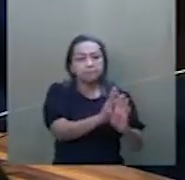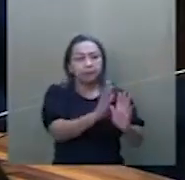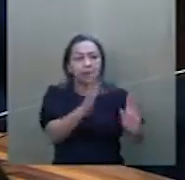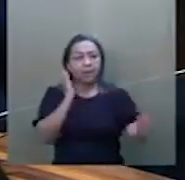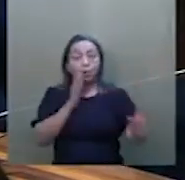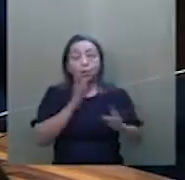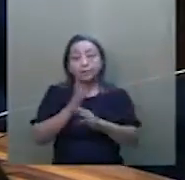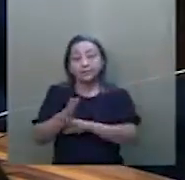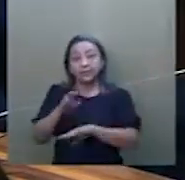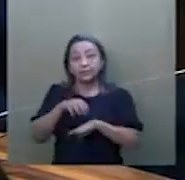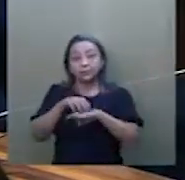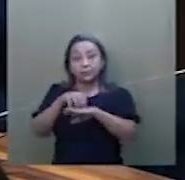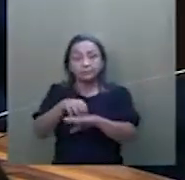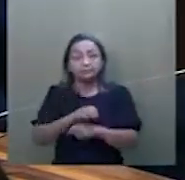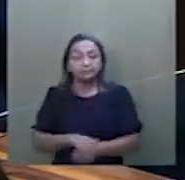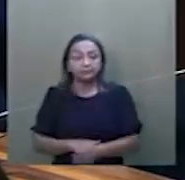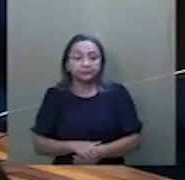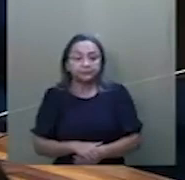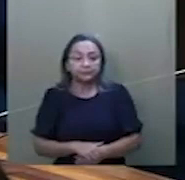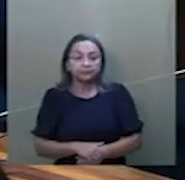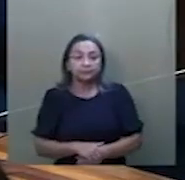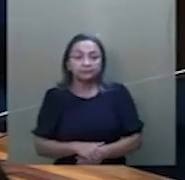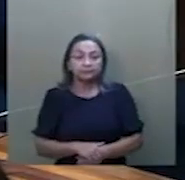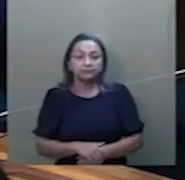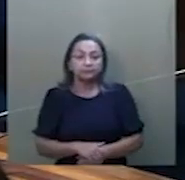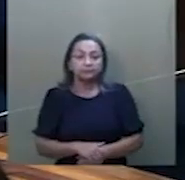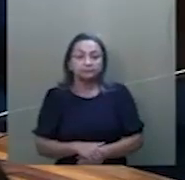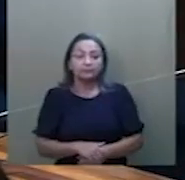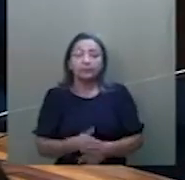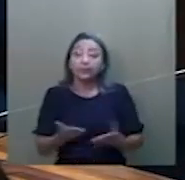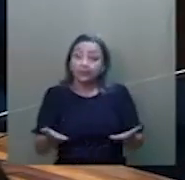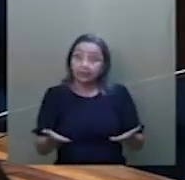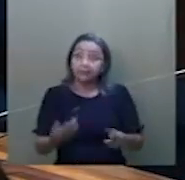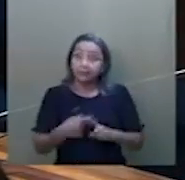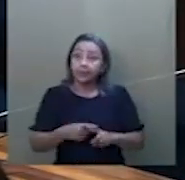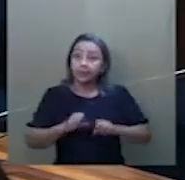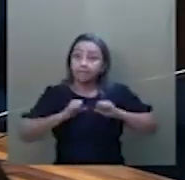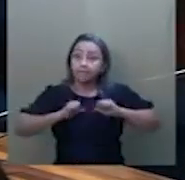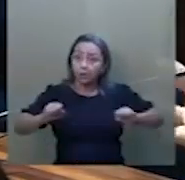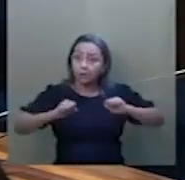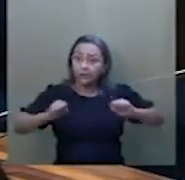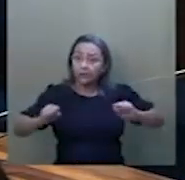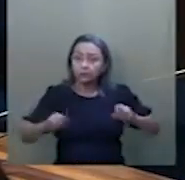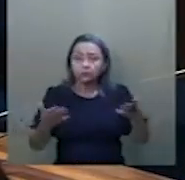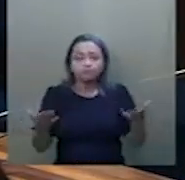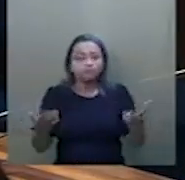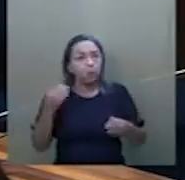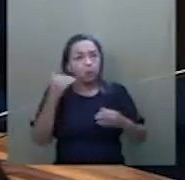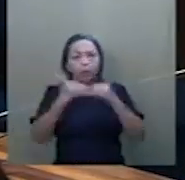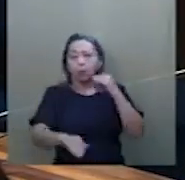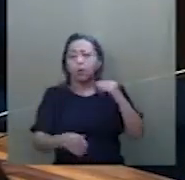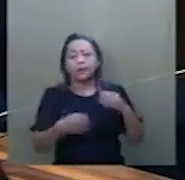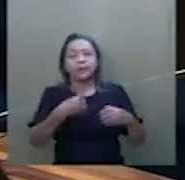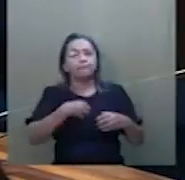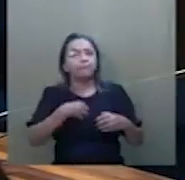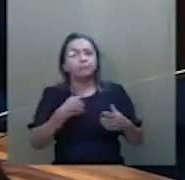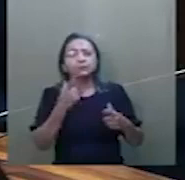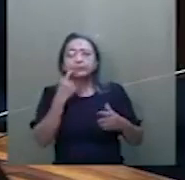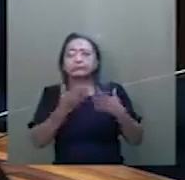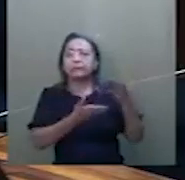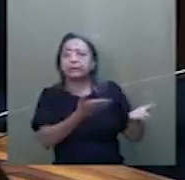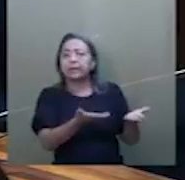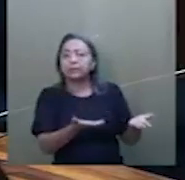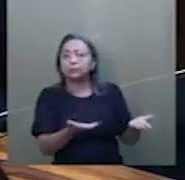acesso ao terminal e, em sinal de protesto, por não concordarem da forma que estão sendo